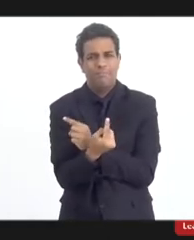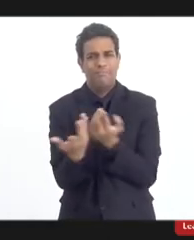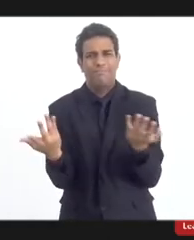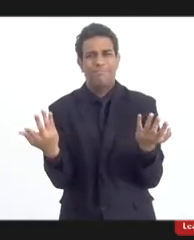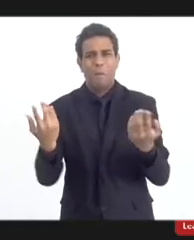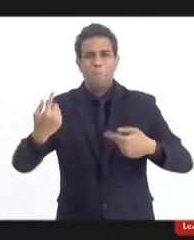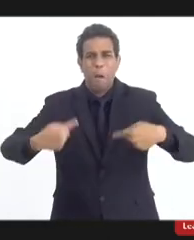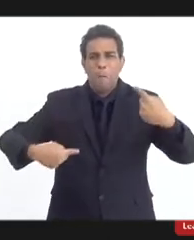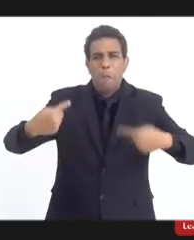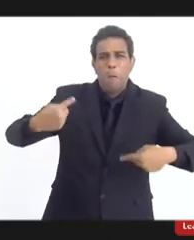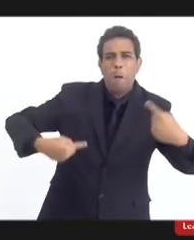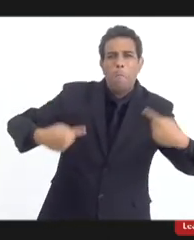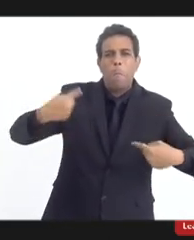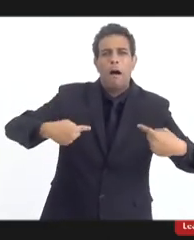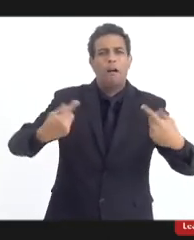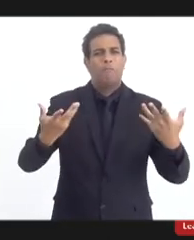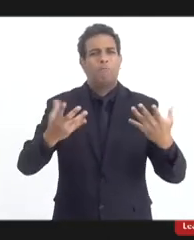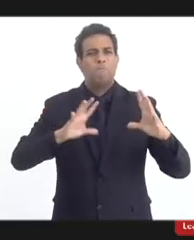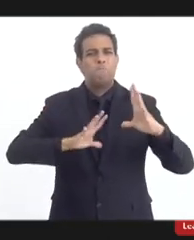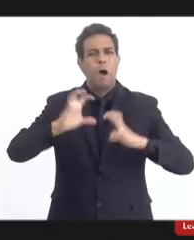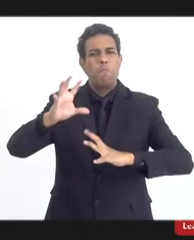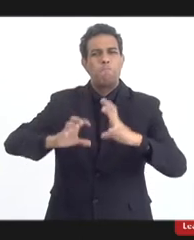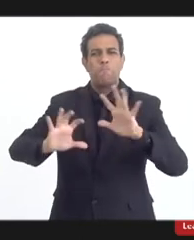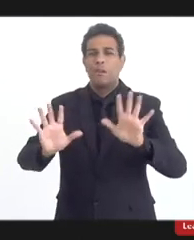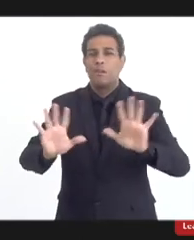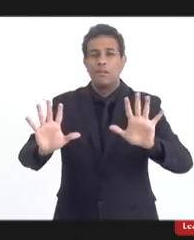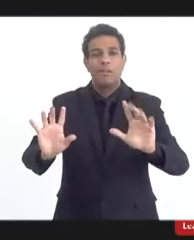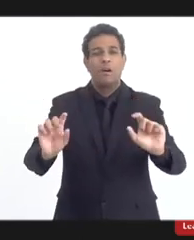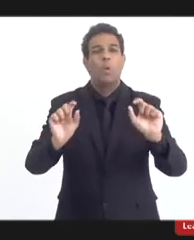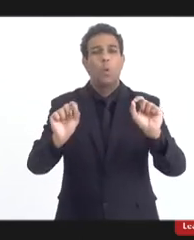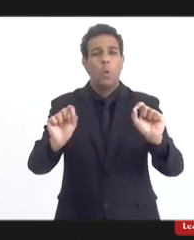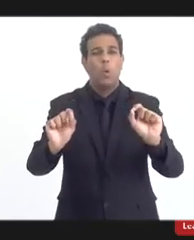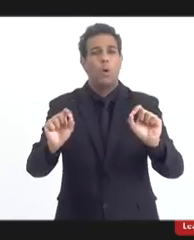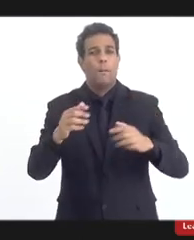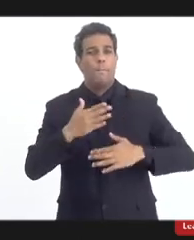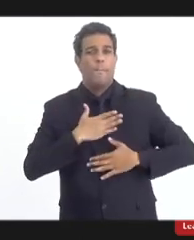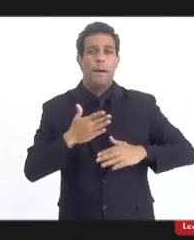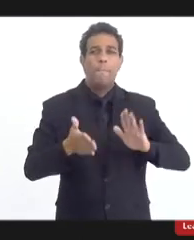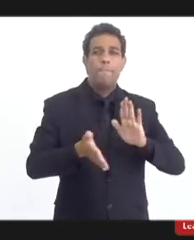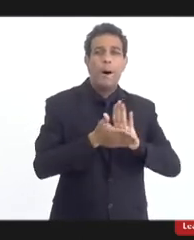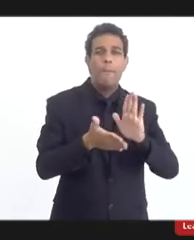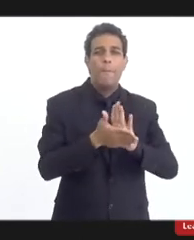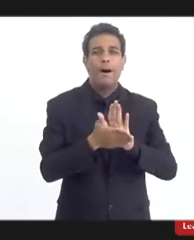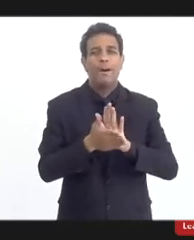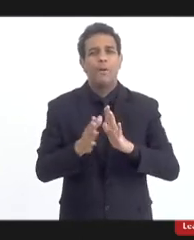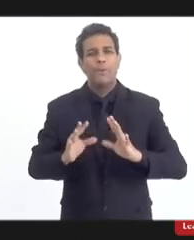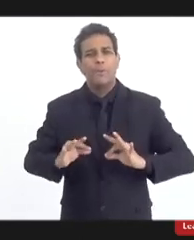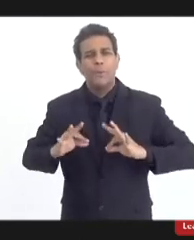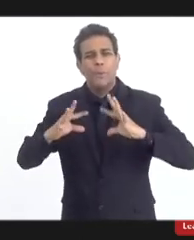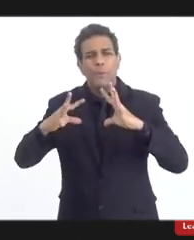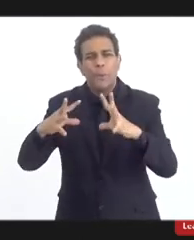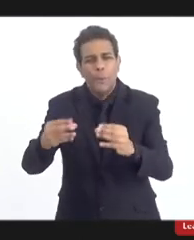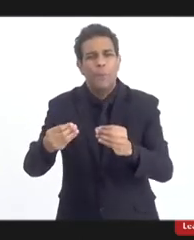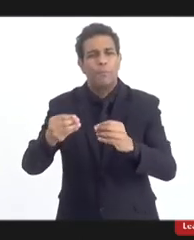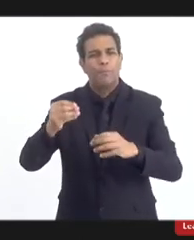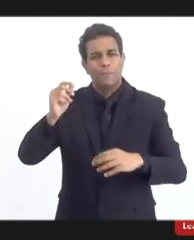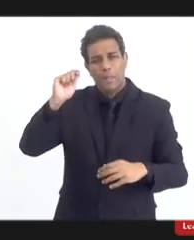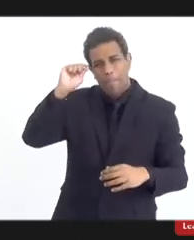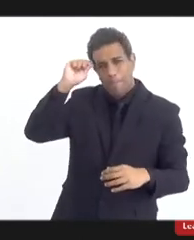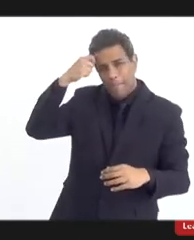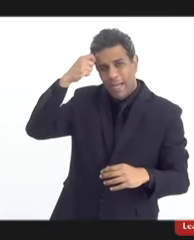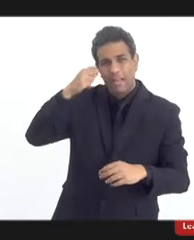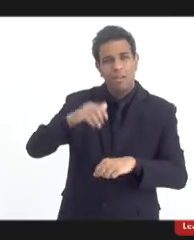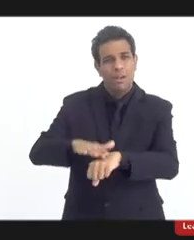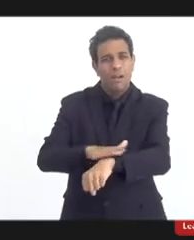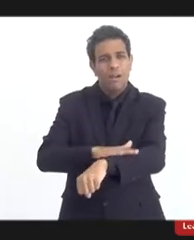de dissenso, de discordância. Não, não é. Tudo que está associado a preto no Brasil